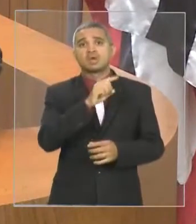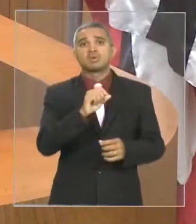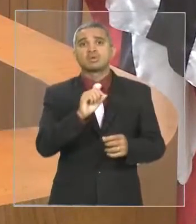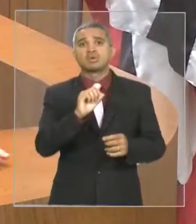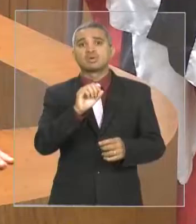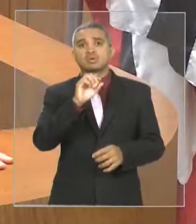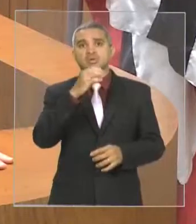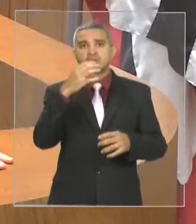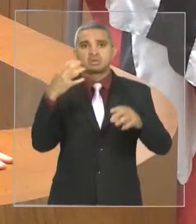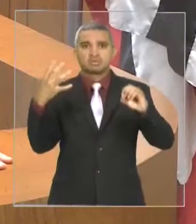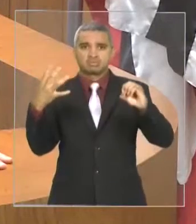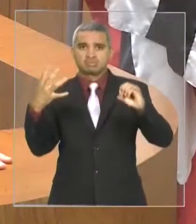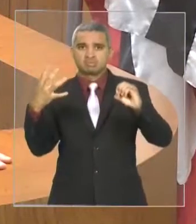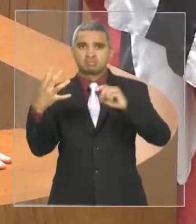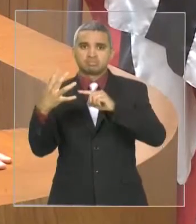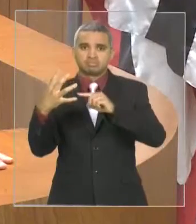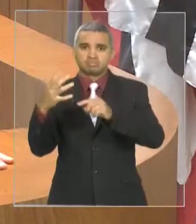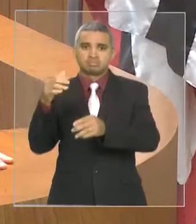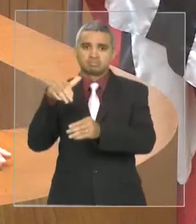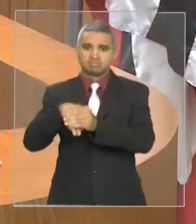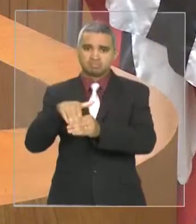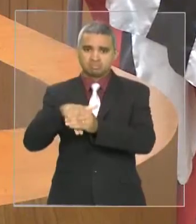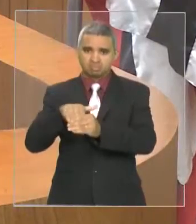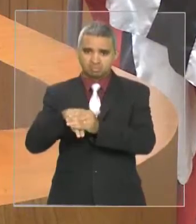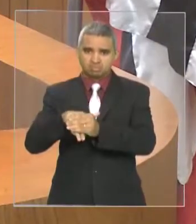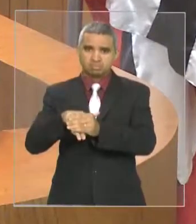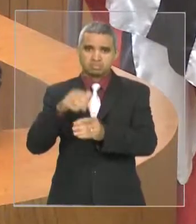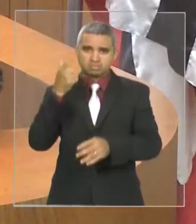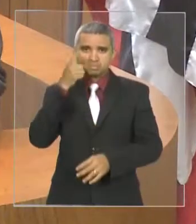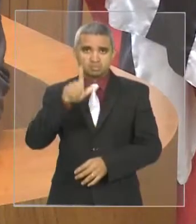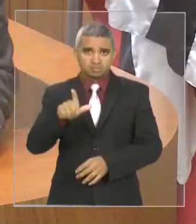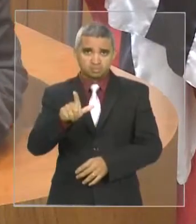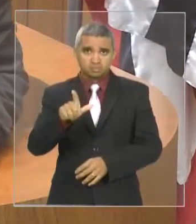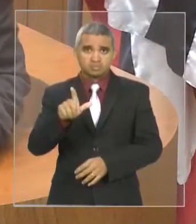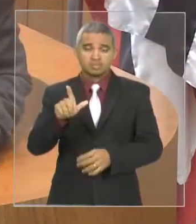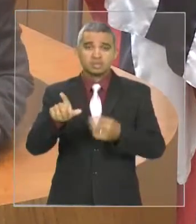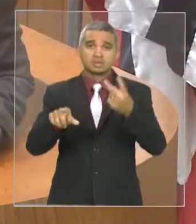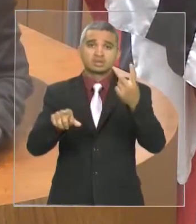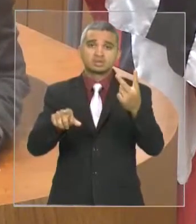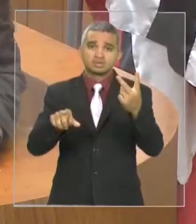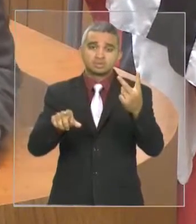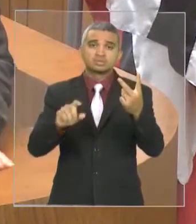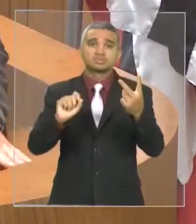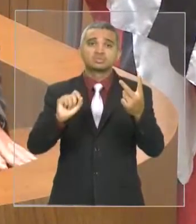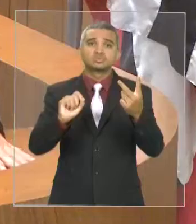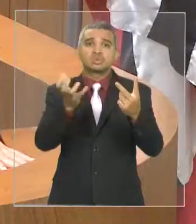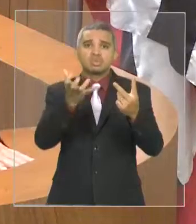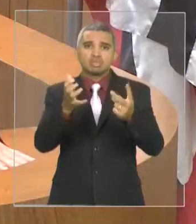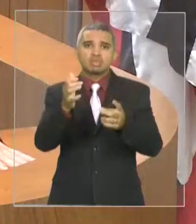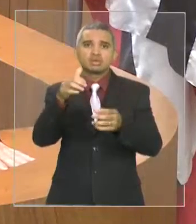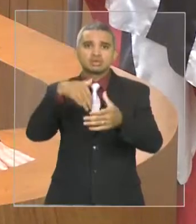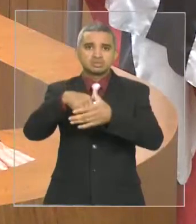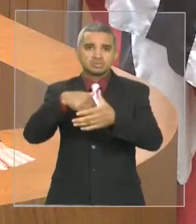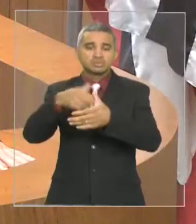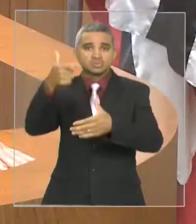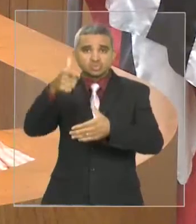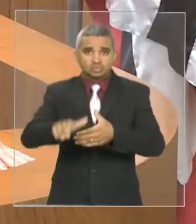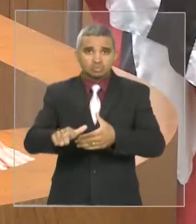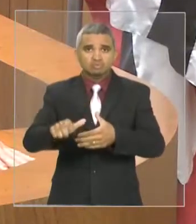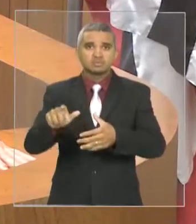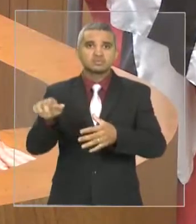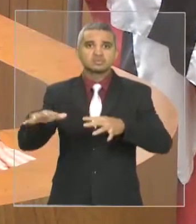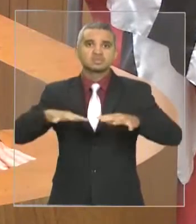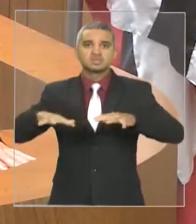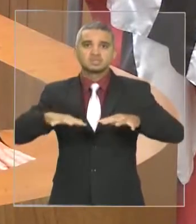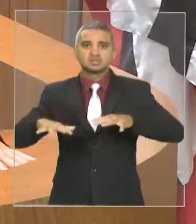Os dois votos que tiveram, que a imprensa se repetiu de outra maneira, foi para que houvesse outro jogo com o Sampaio tendo o privilégio do empate.